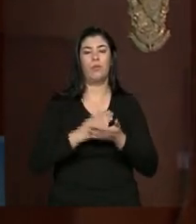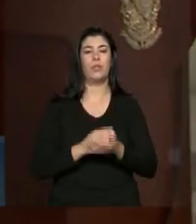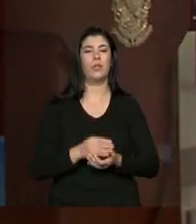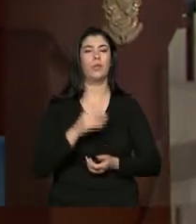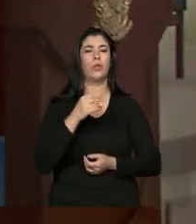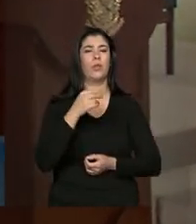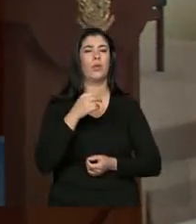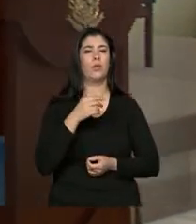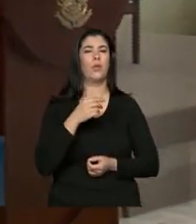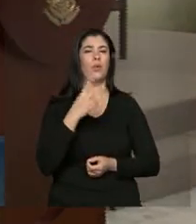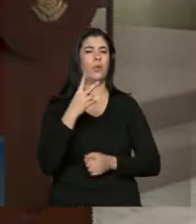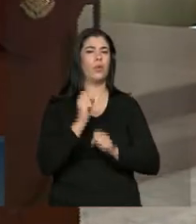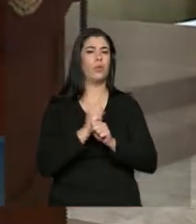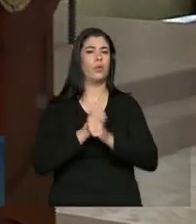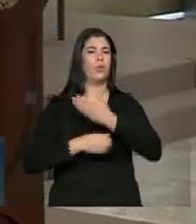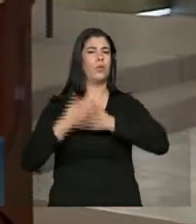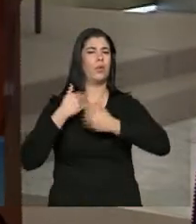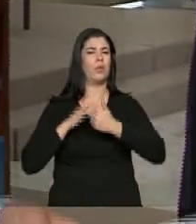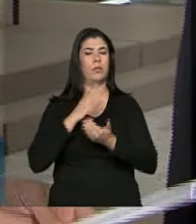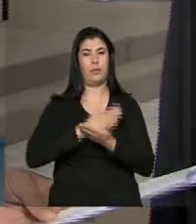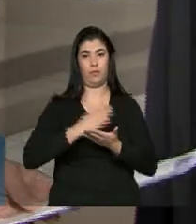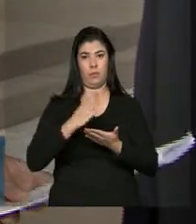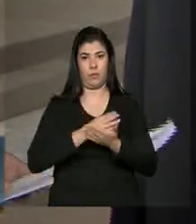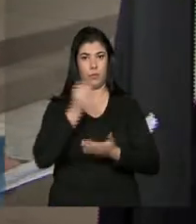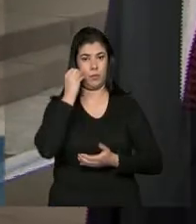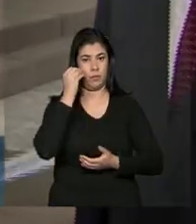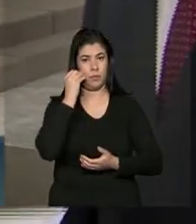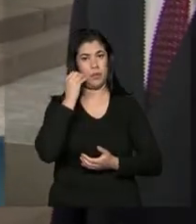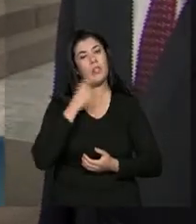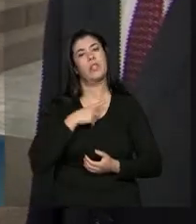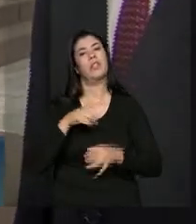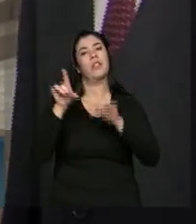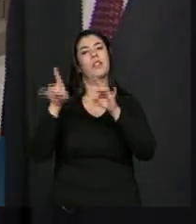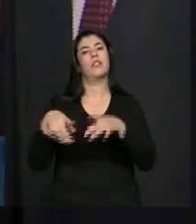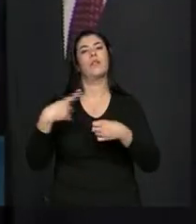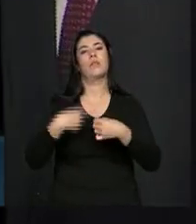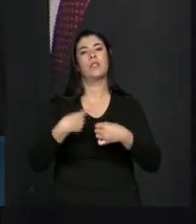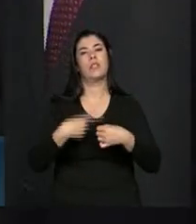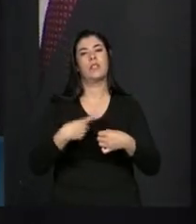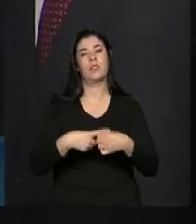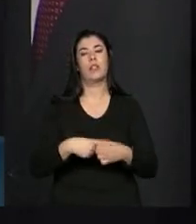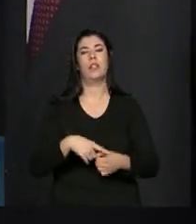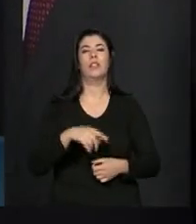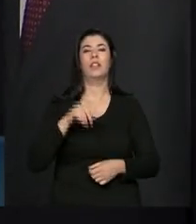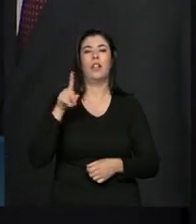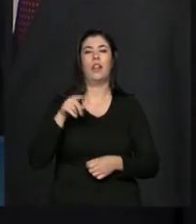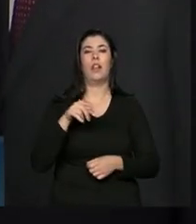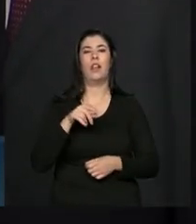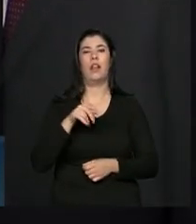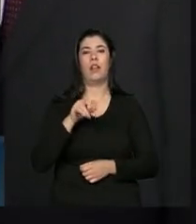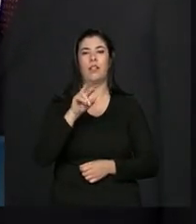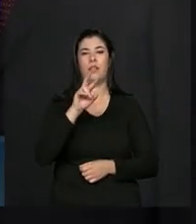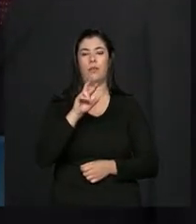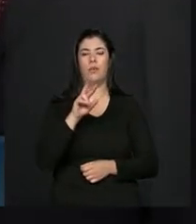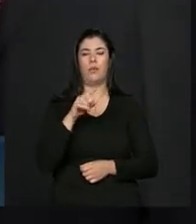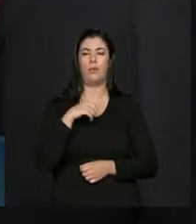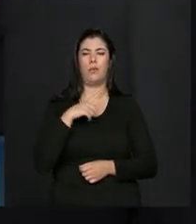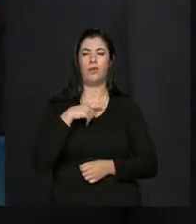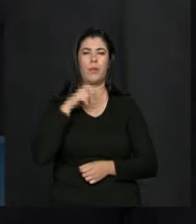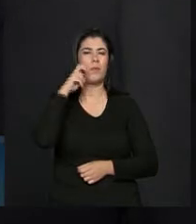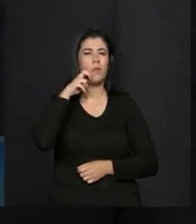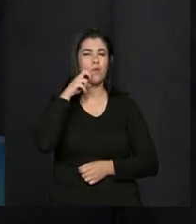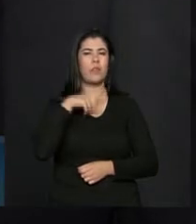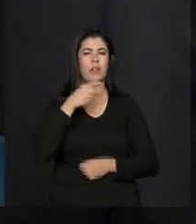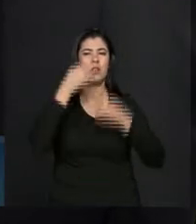anos atrás no programa Mais Médicos, ou seja, no início. Ele veio de Lagoa de Pedras, no Rio Grande do Norte, participar aqui dessa cerimônia e conta um pouquinho para a gente